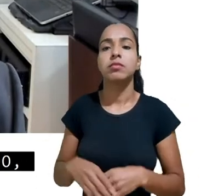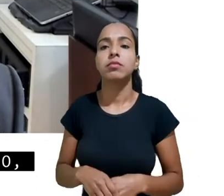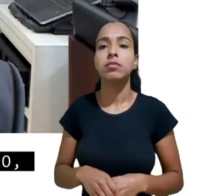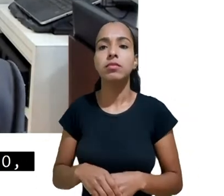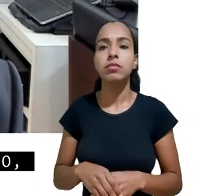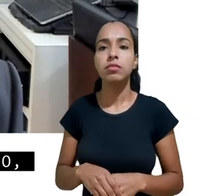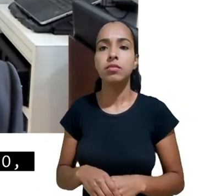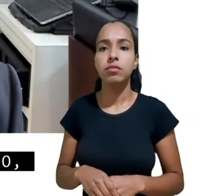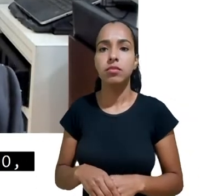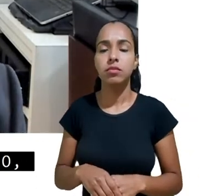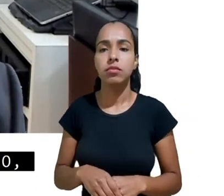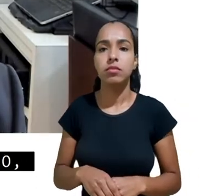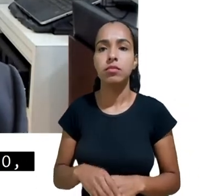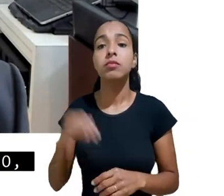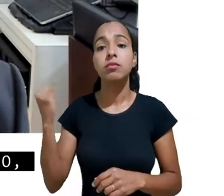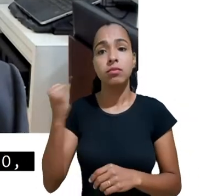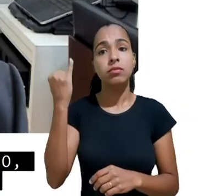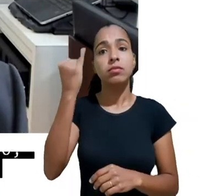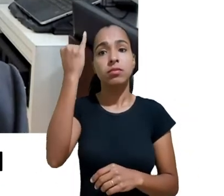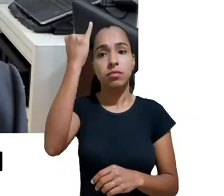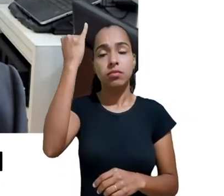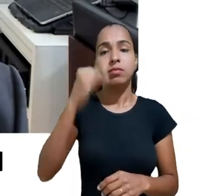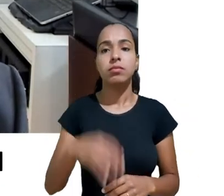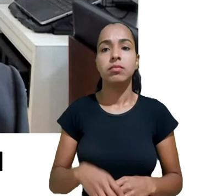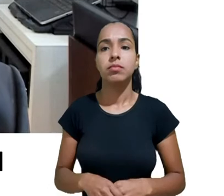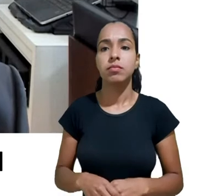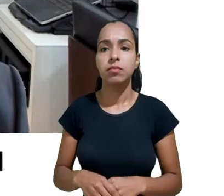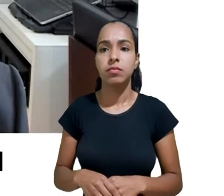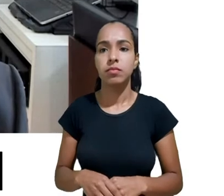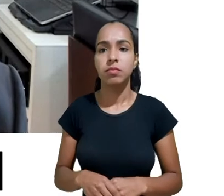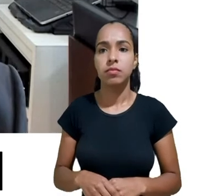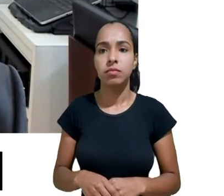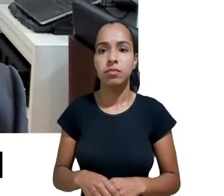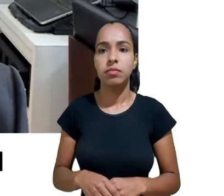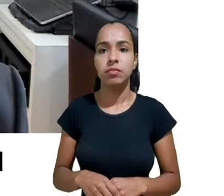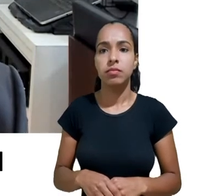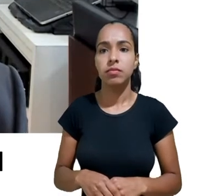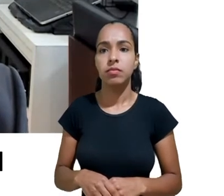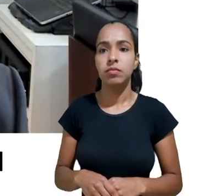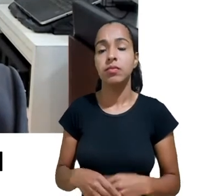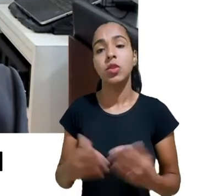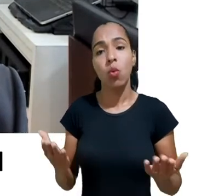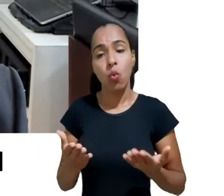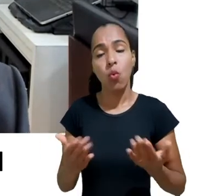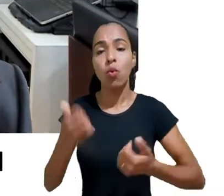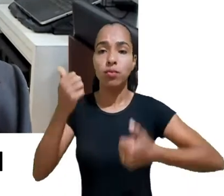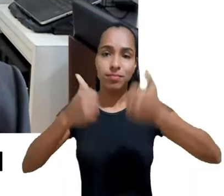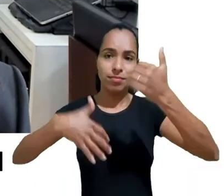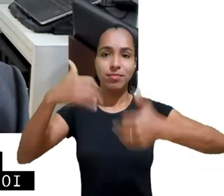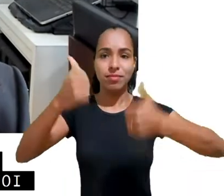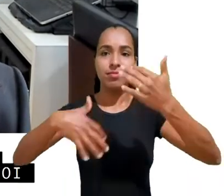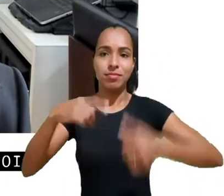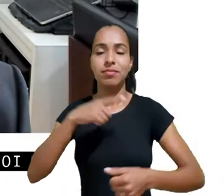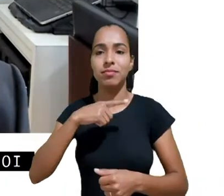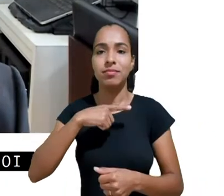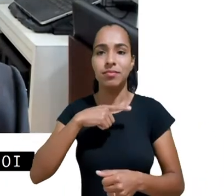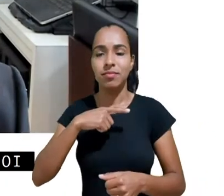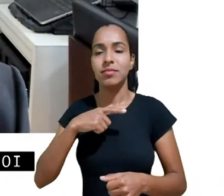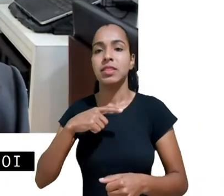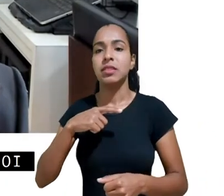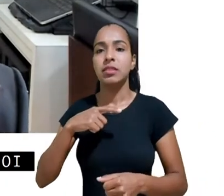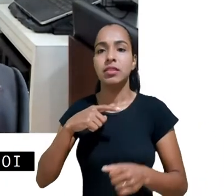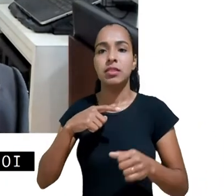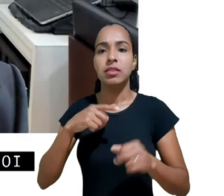importante a gente olhar essa questão que foi tão falada aqui do capitalismo de vigilância porque ele de fato